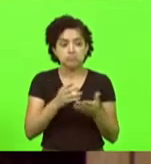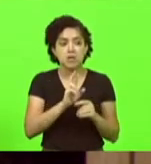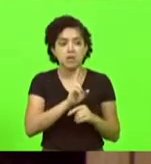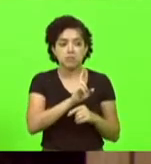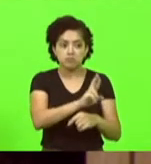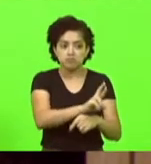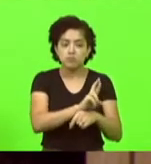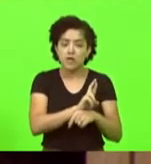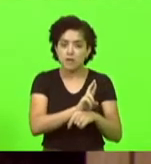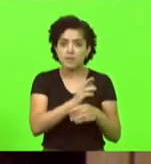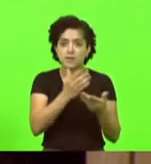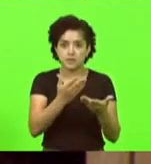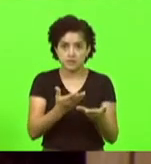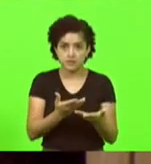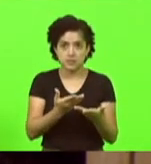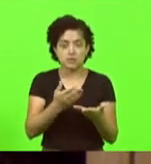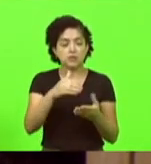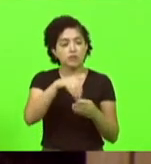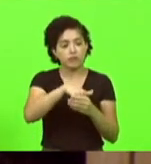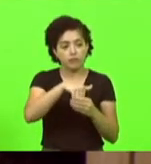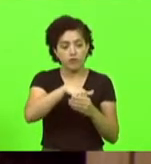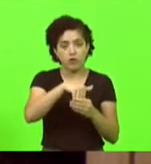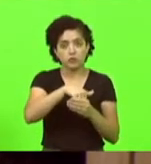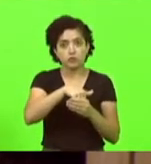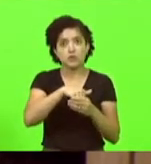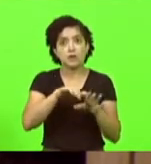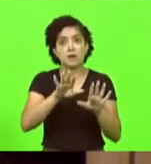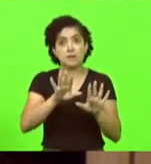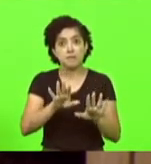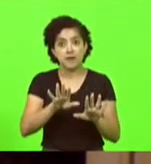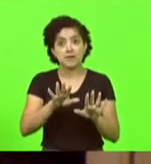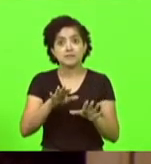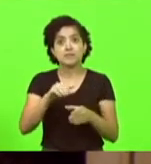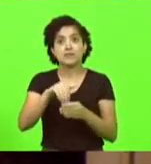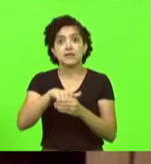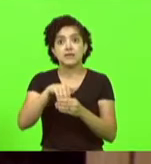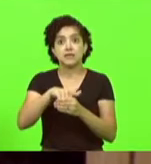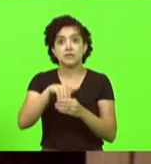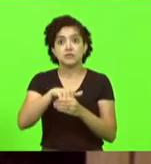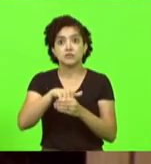por vossa excelência, voto com prazer, mas também quero registrar... Senhor presidente,